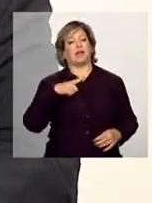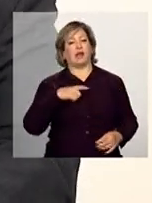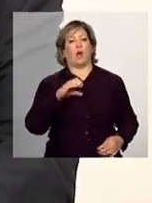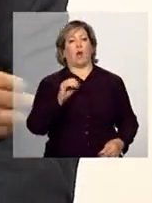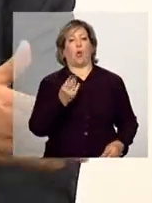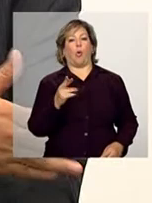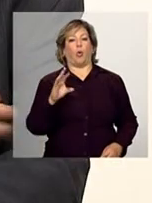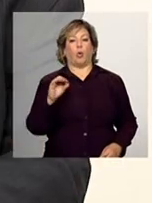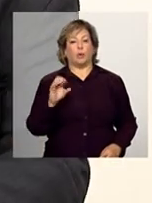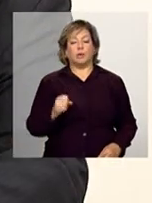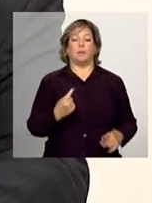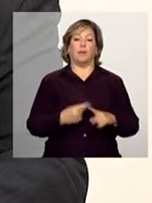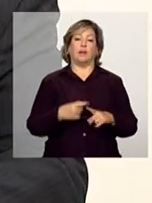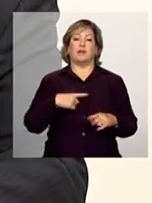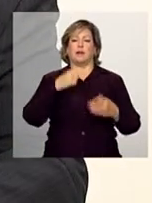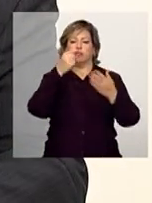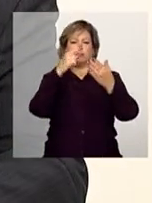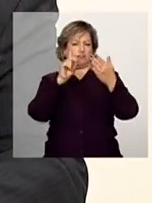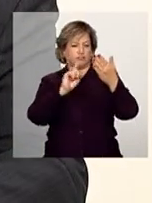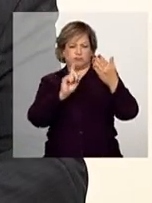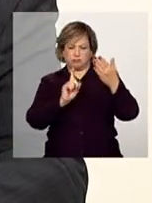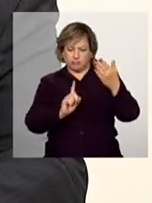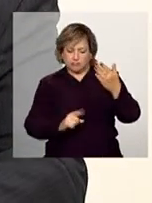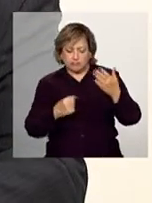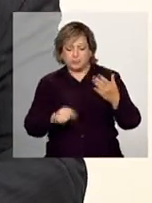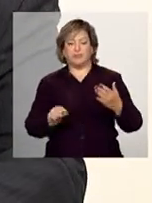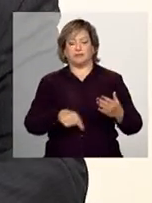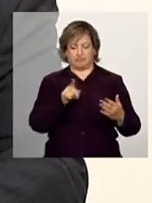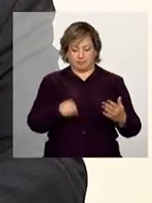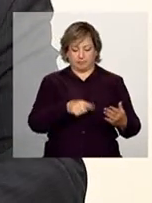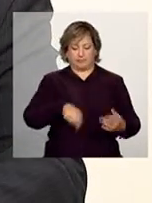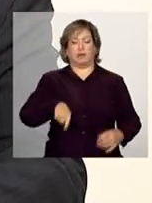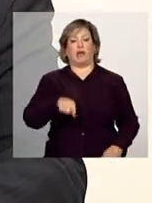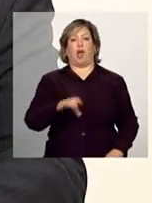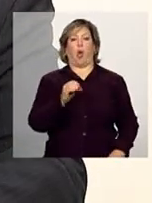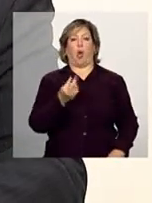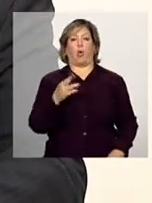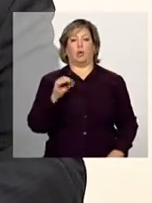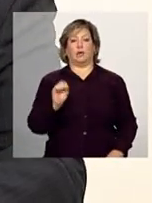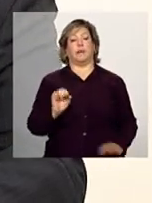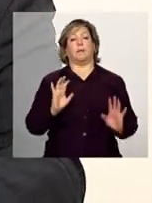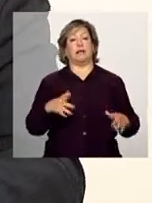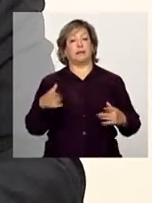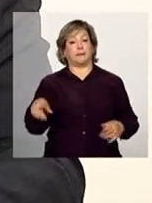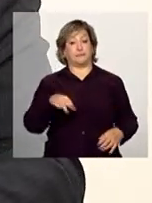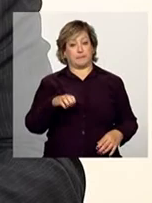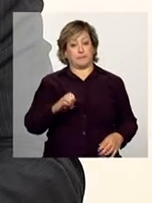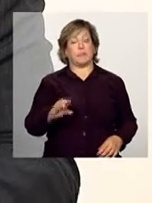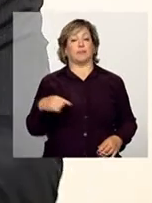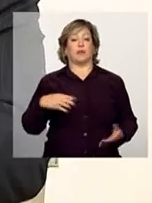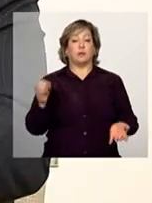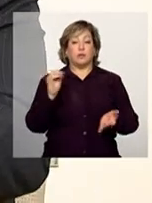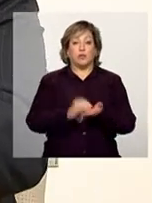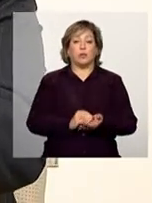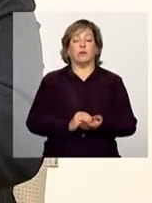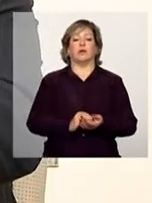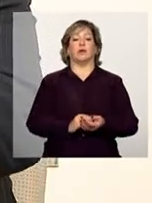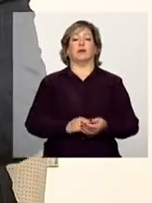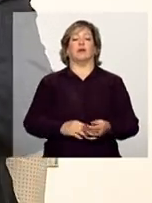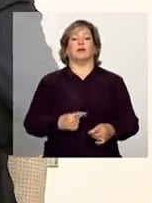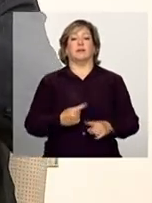um dos trabalhos que foi levado pelo Ministério da Educação foi exatamente para você,